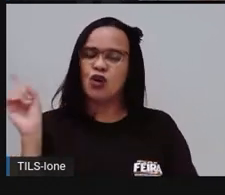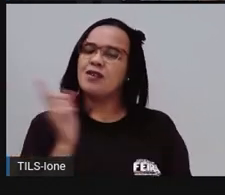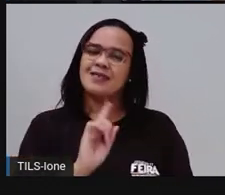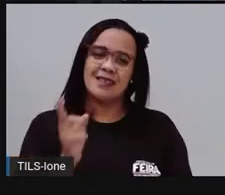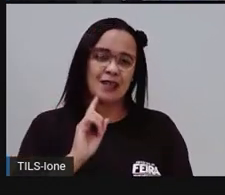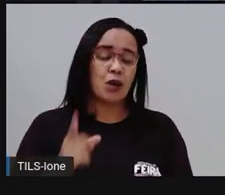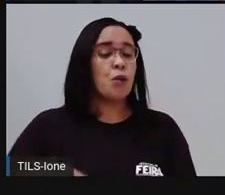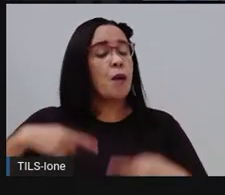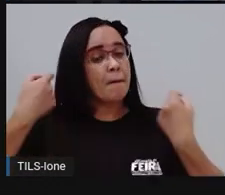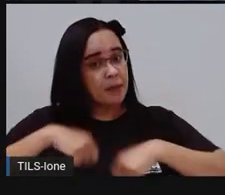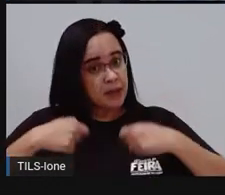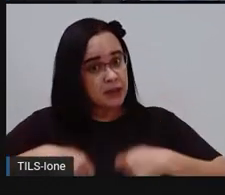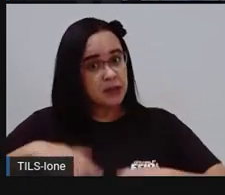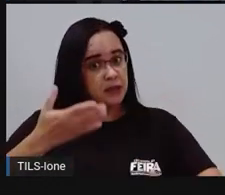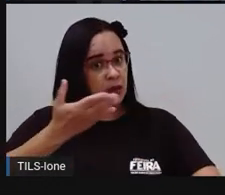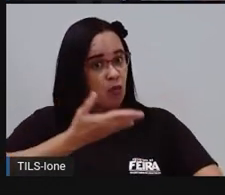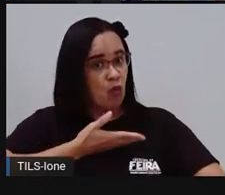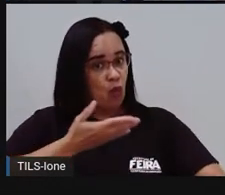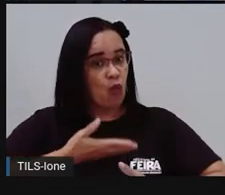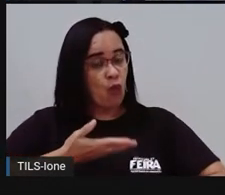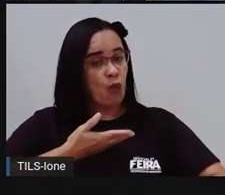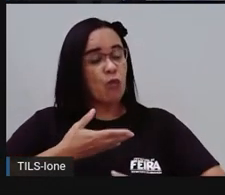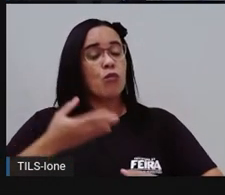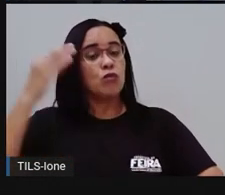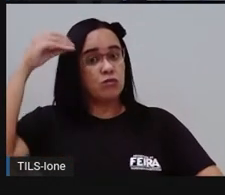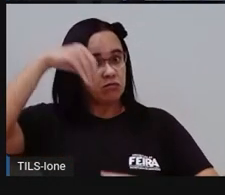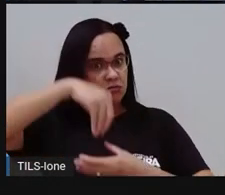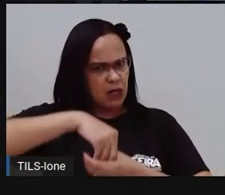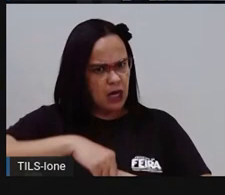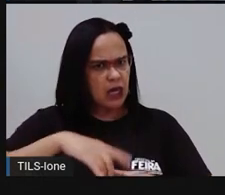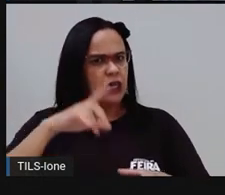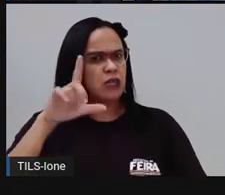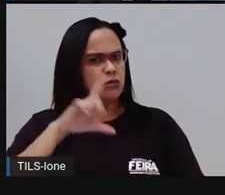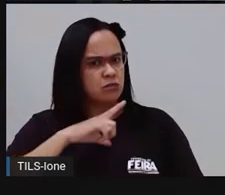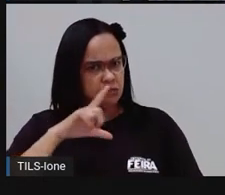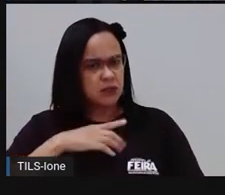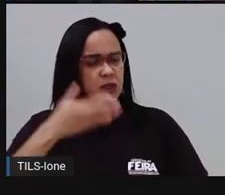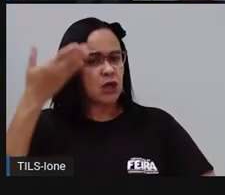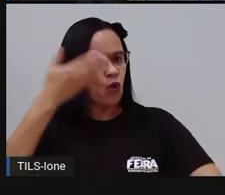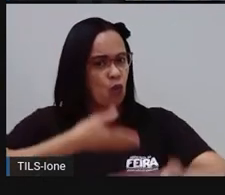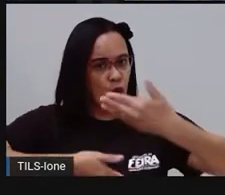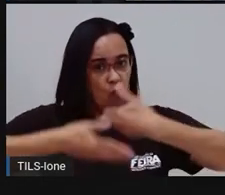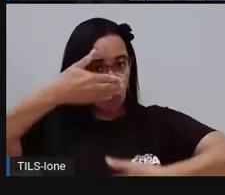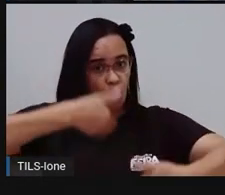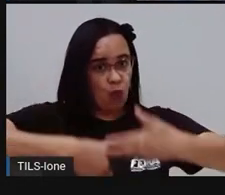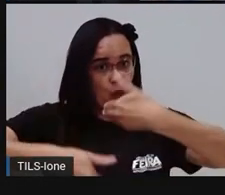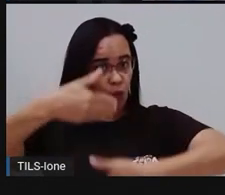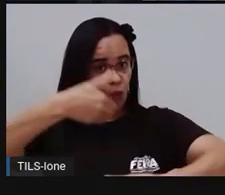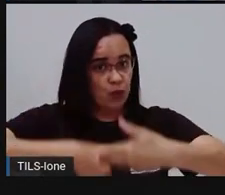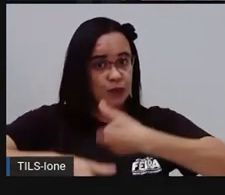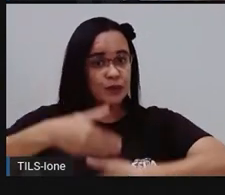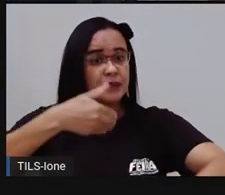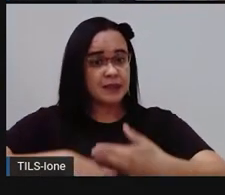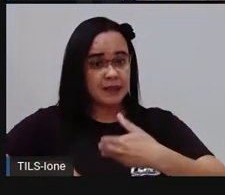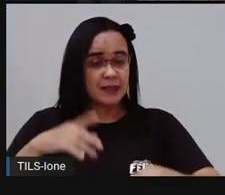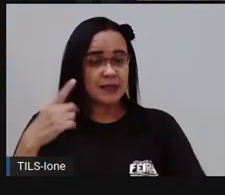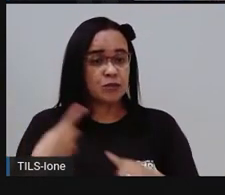o nosso corpo, né? E utilizando a água para isso, a gente utiliza a água para